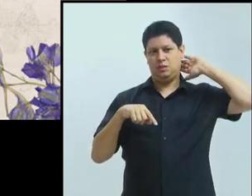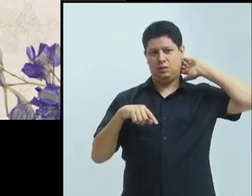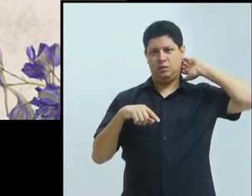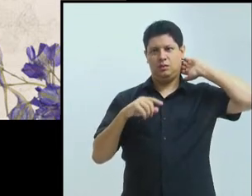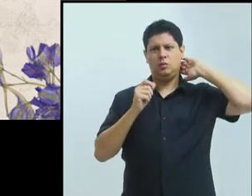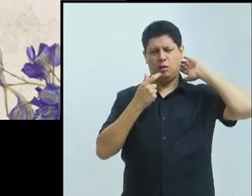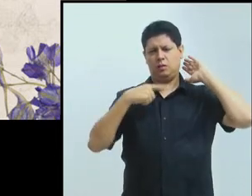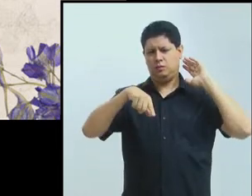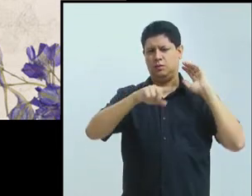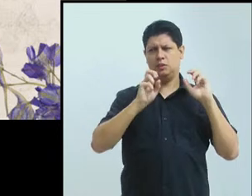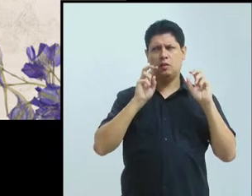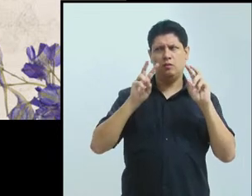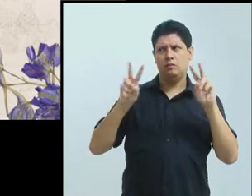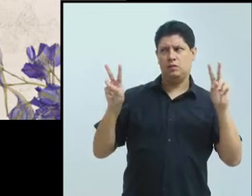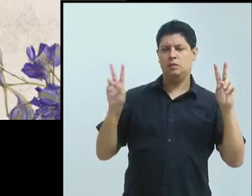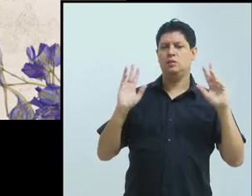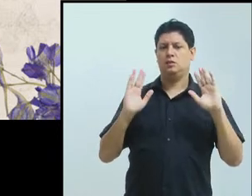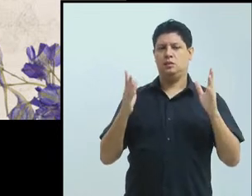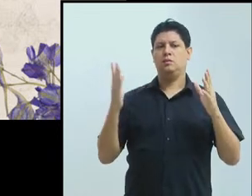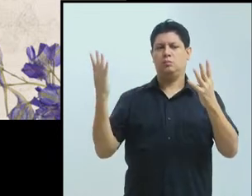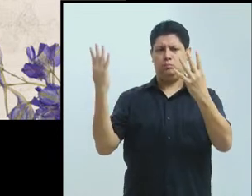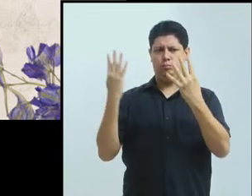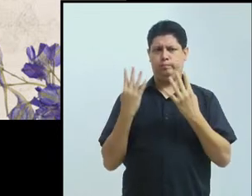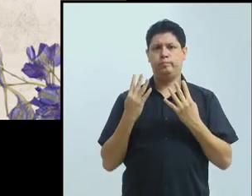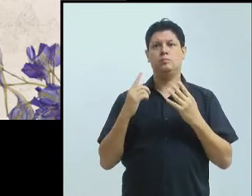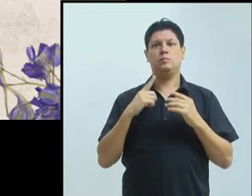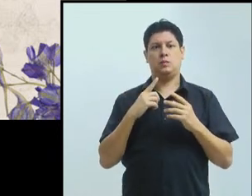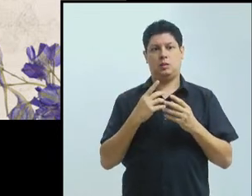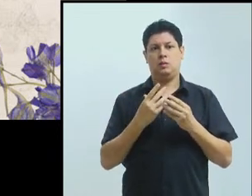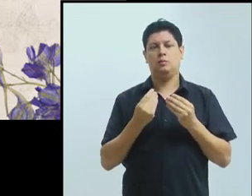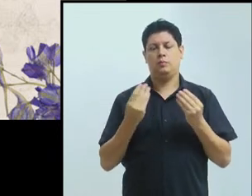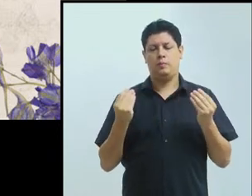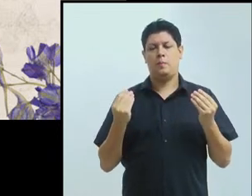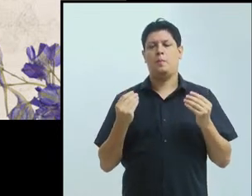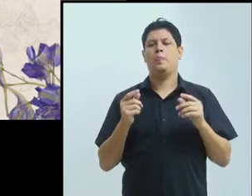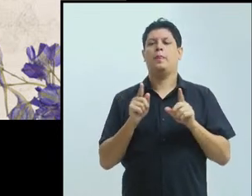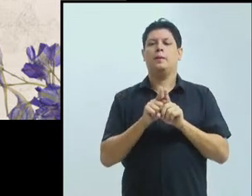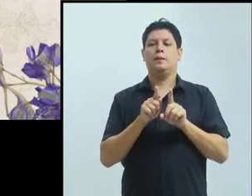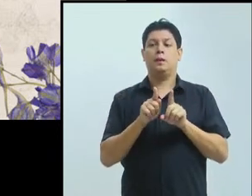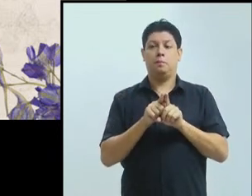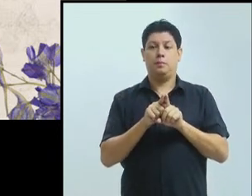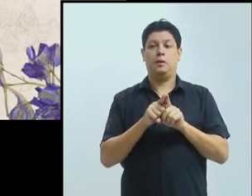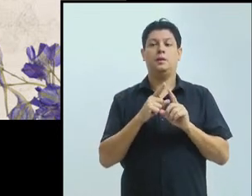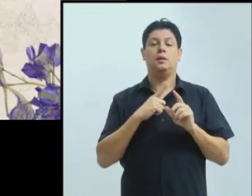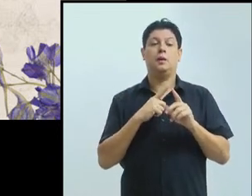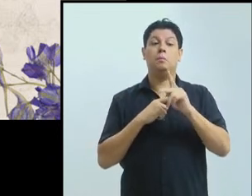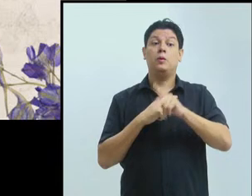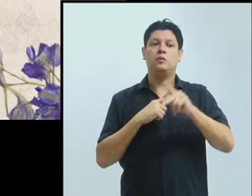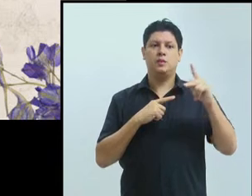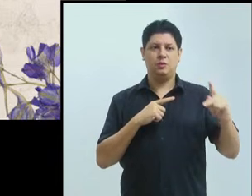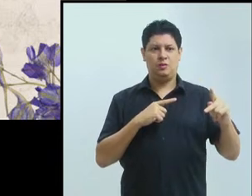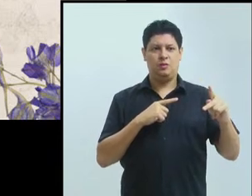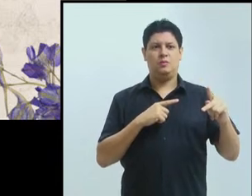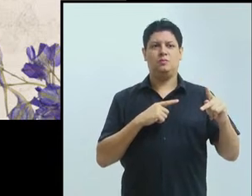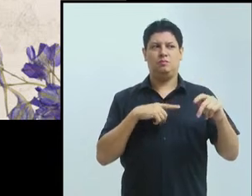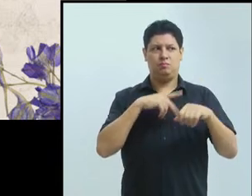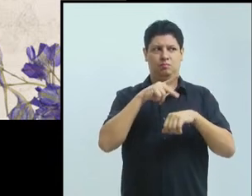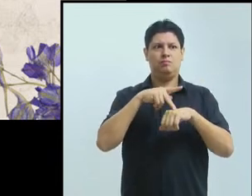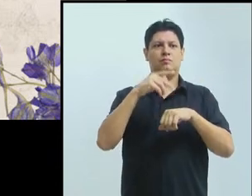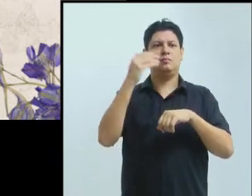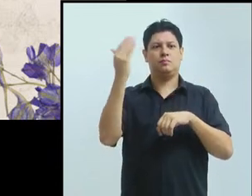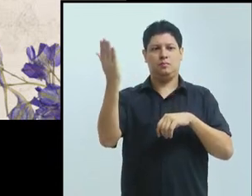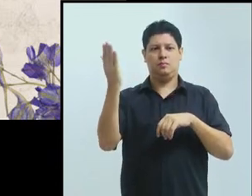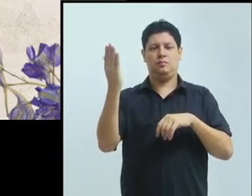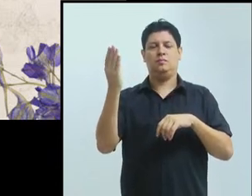então, a presença de alunos estrangeiros regulares, a participação de docentes estrangeiros como membros de bancas e de